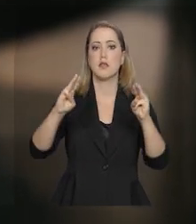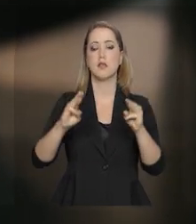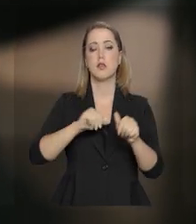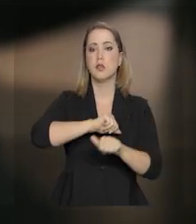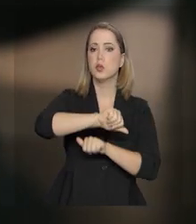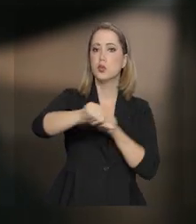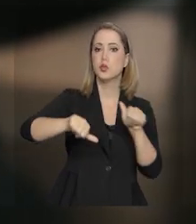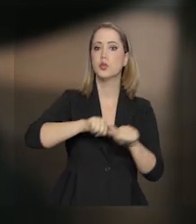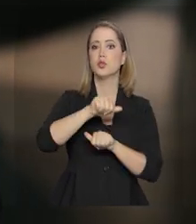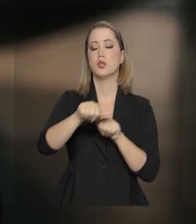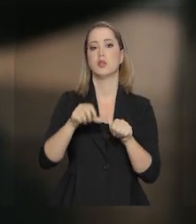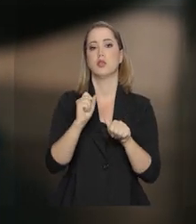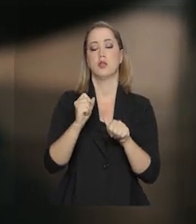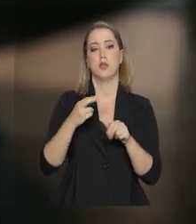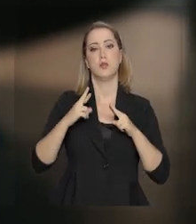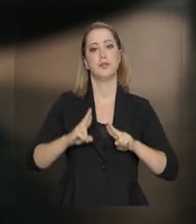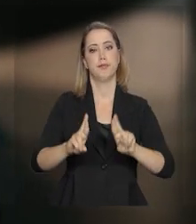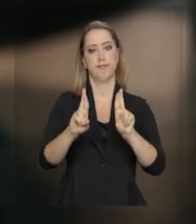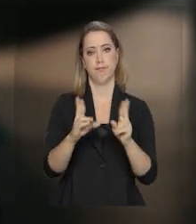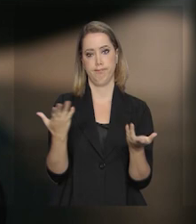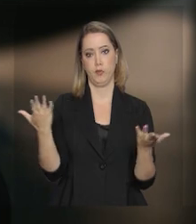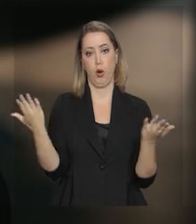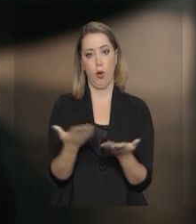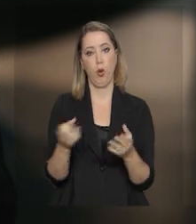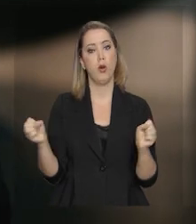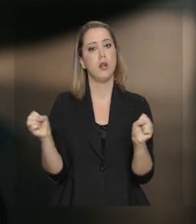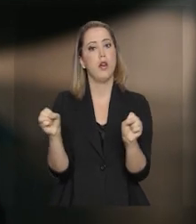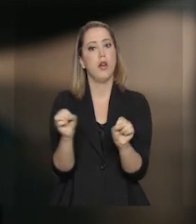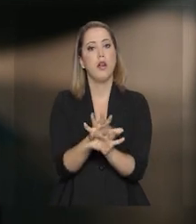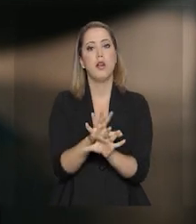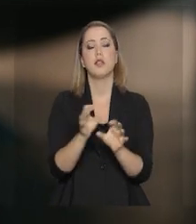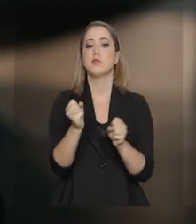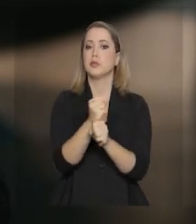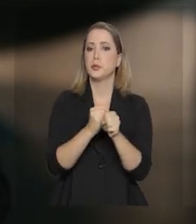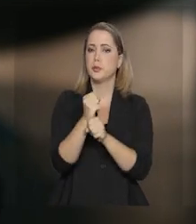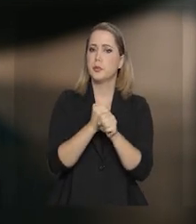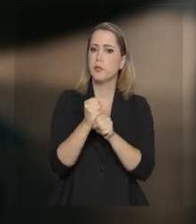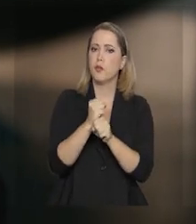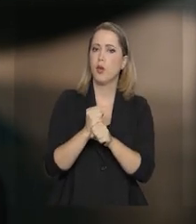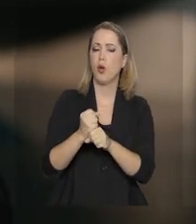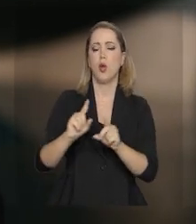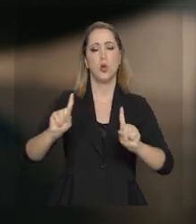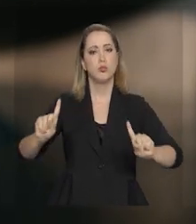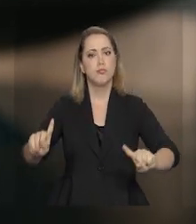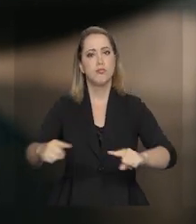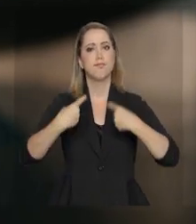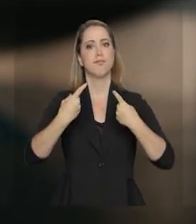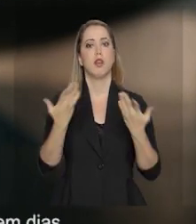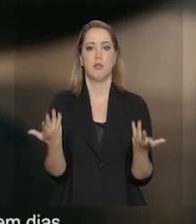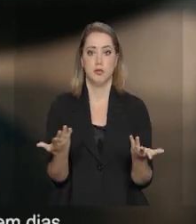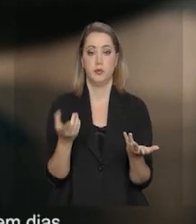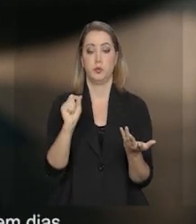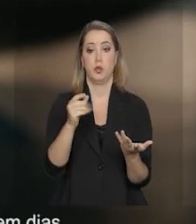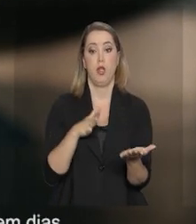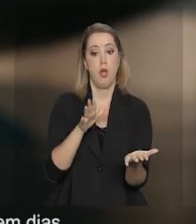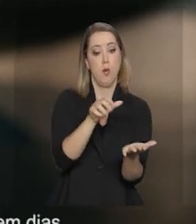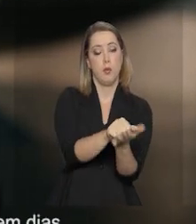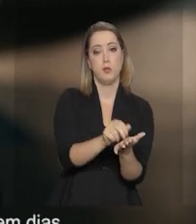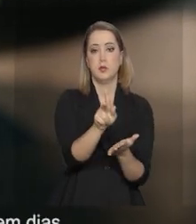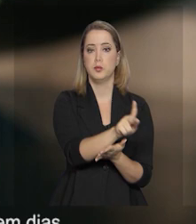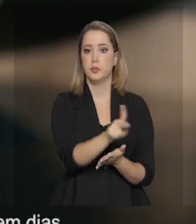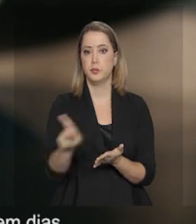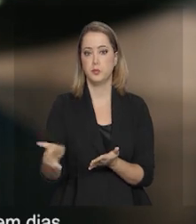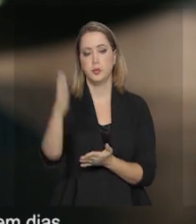mensagem de renovada esperança. O ano que está terminando trouxe imensos desafios. Assumi